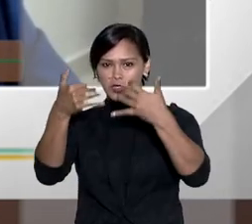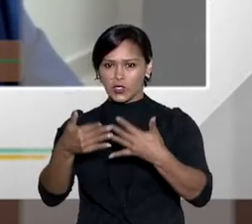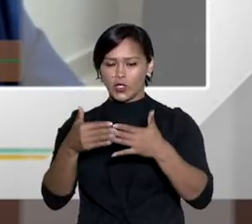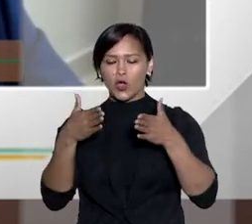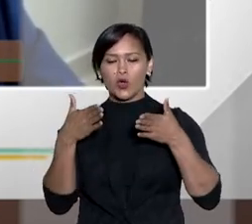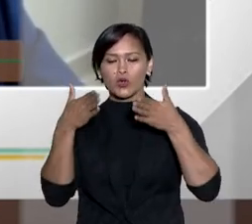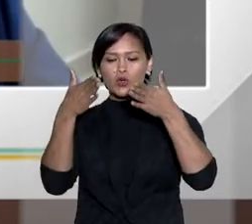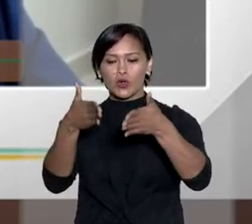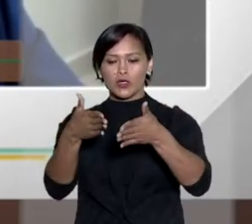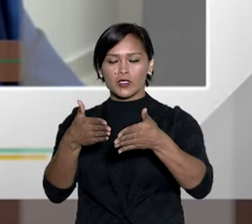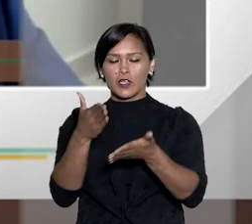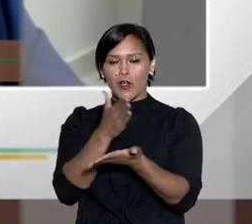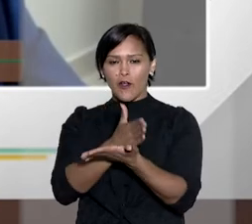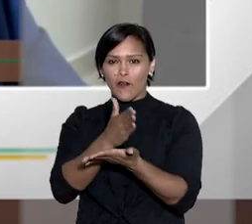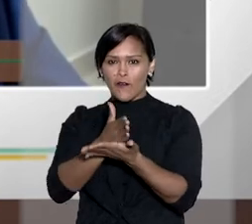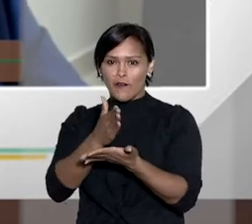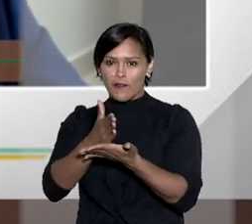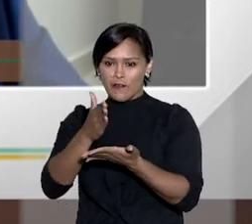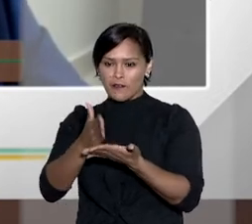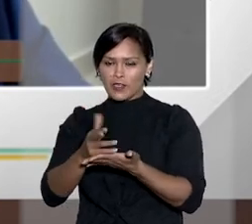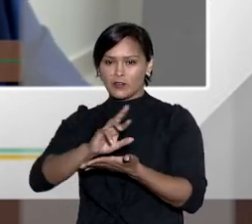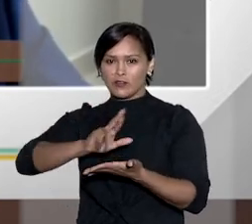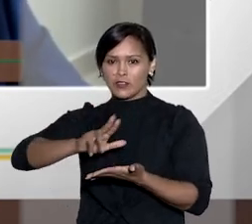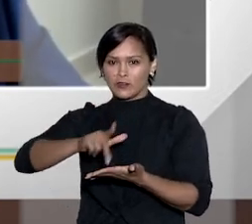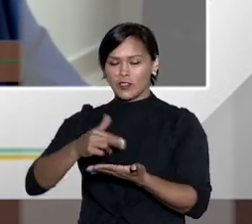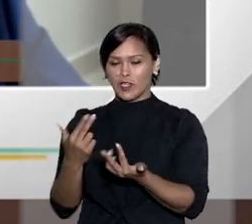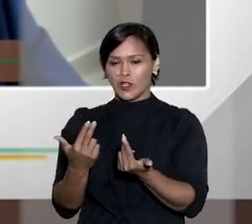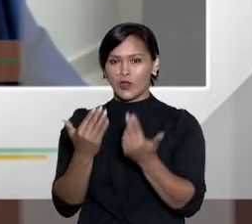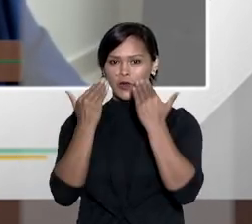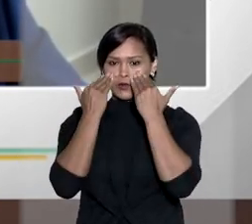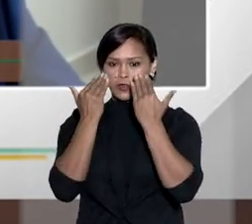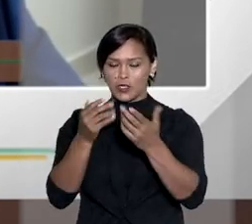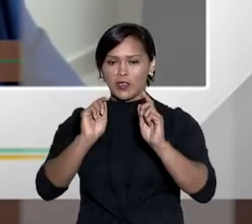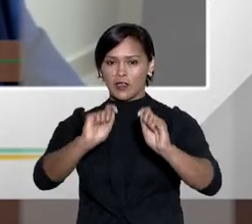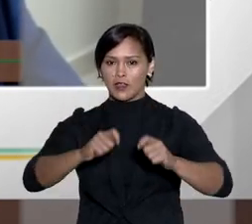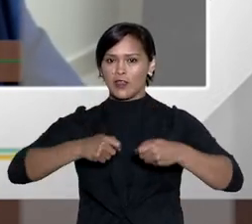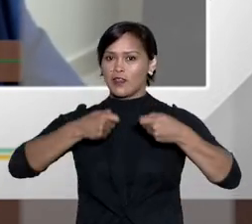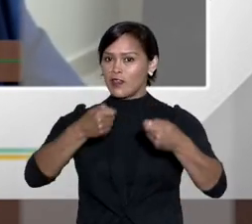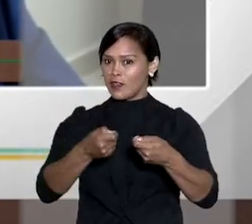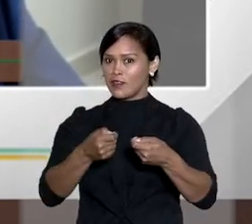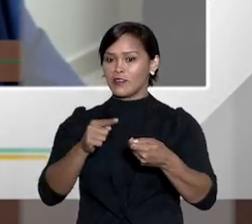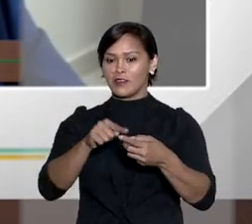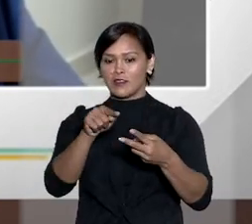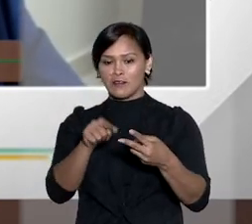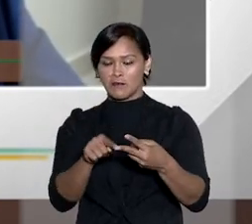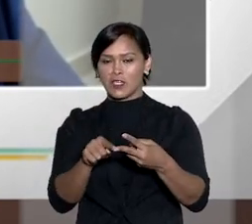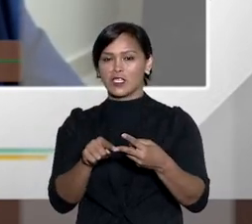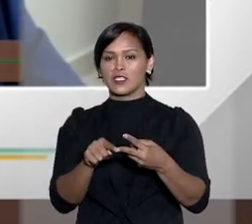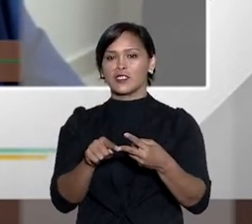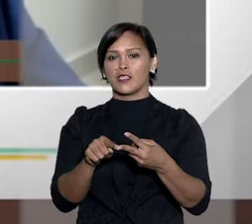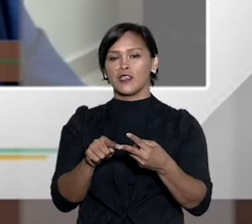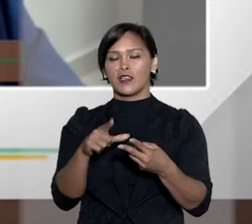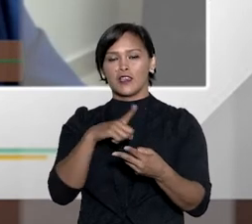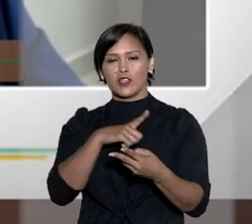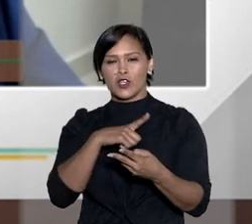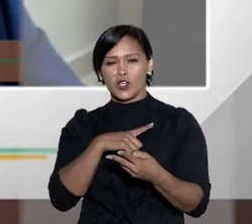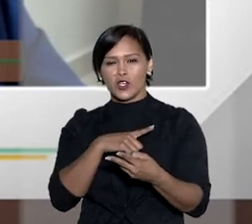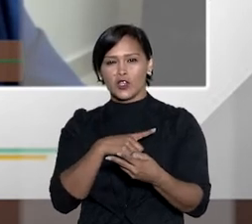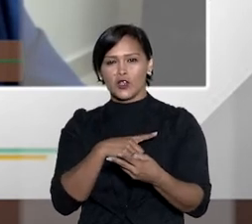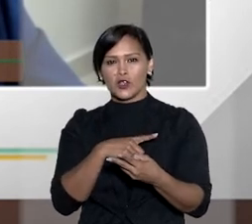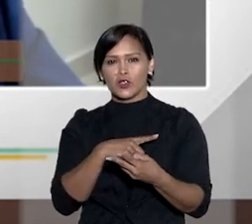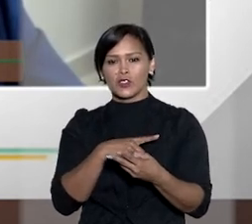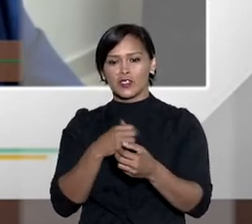uma concentração de fases. Nós temos na mesma audiência a defesa, que é um elemento da fase postulatória, nós temos